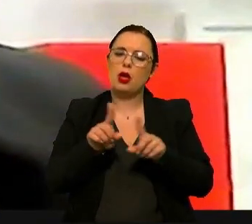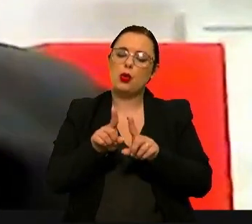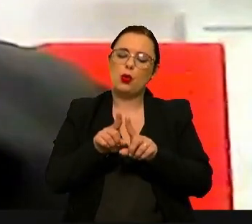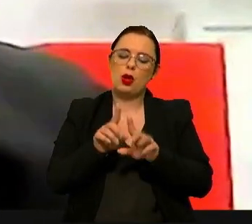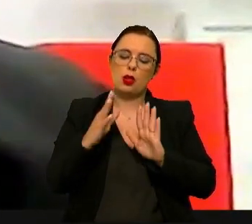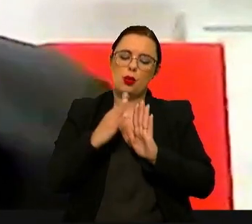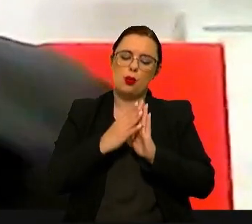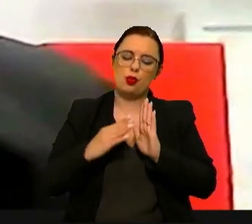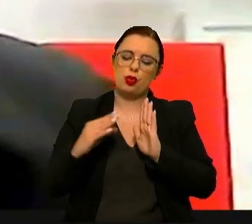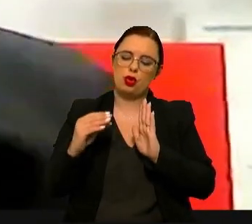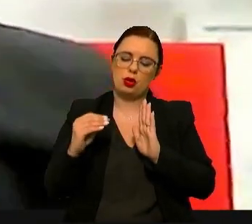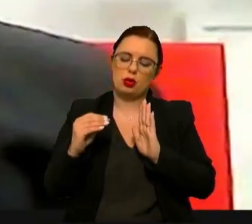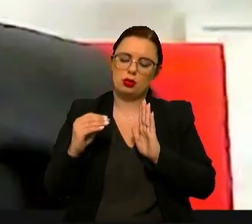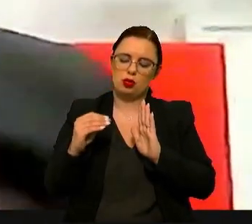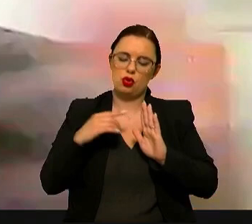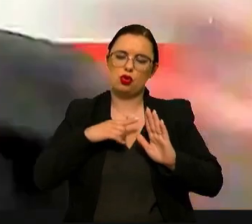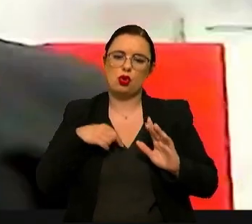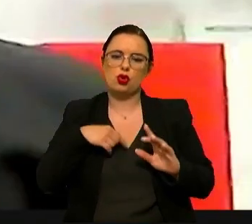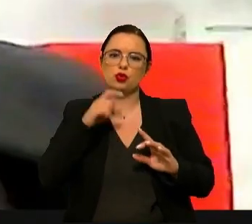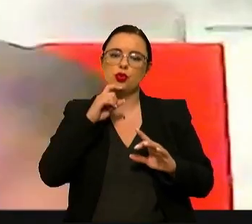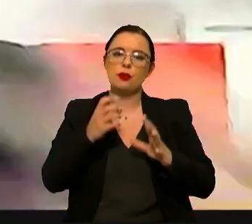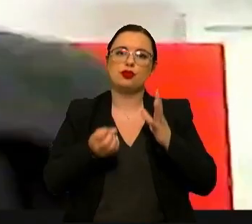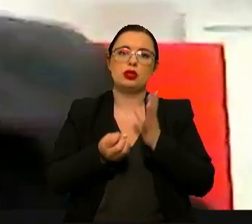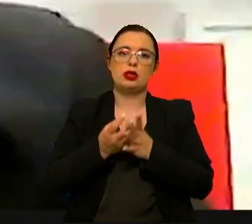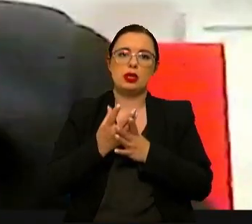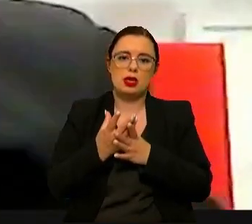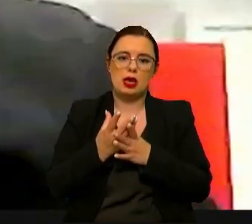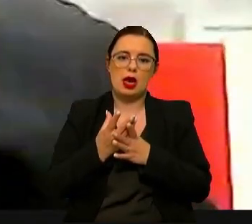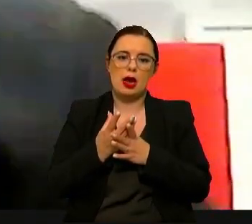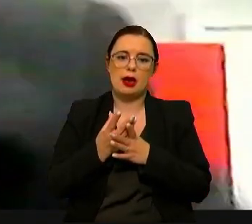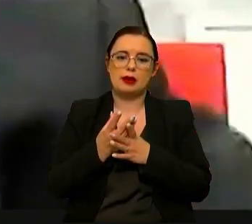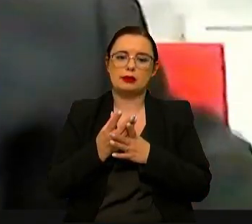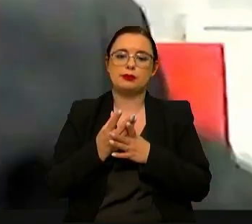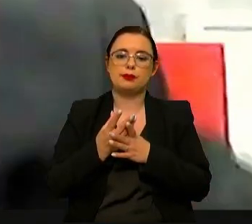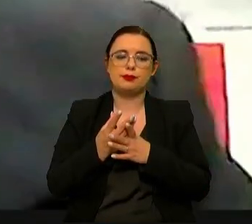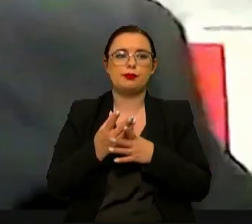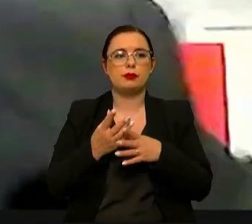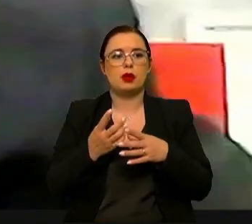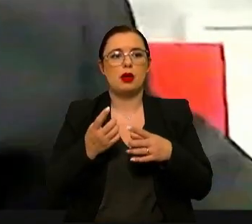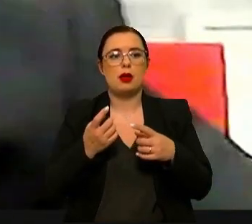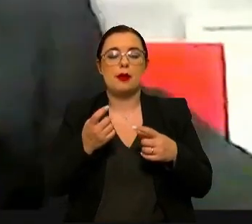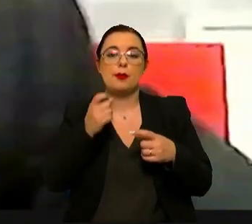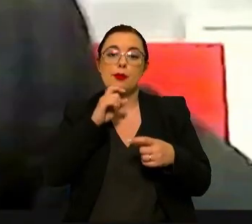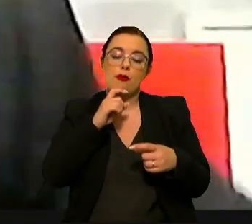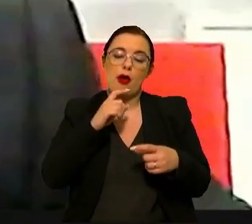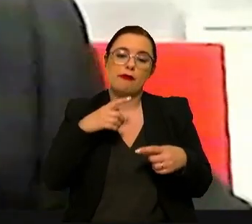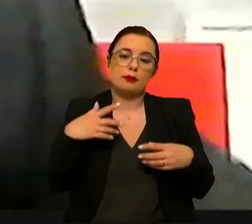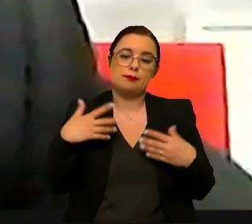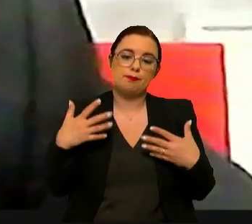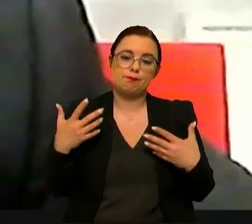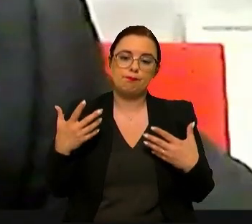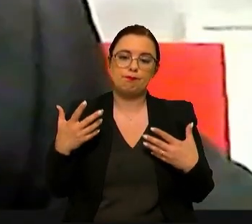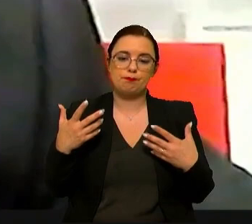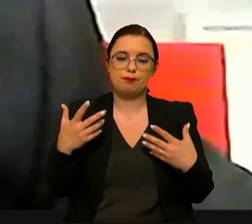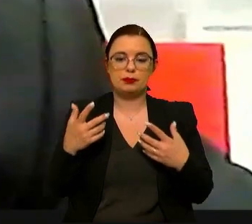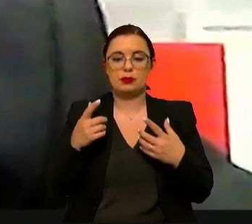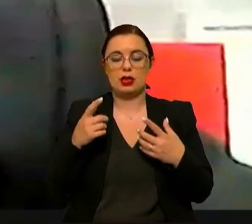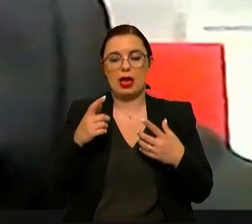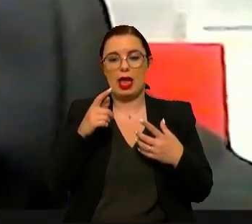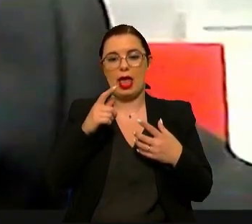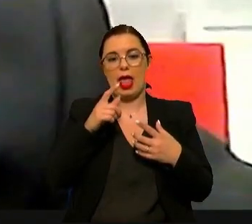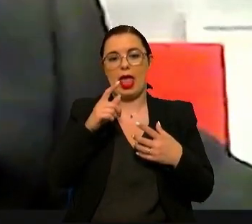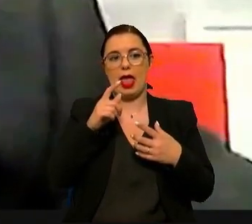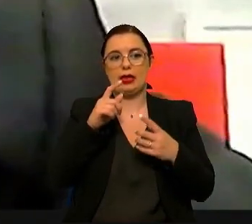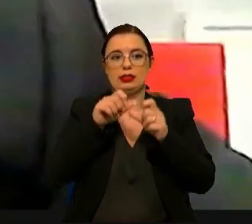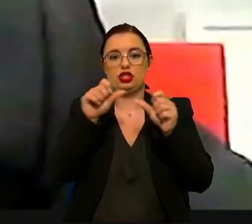modelo de o que é que podia ser a criação ainda de um emberbe e pouco provável ecossistema digital.